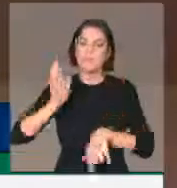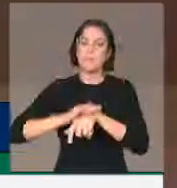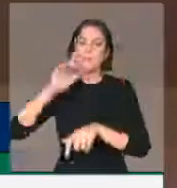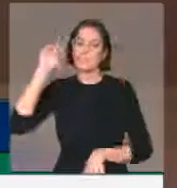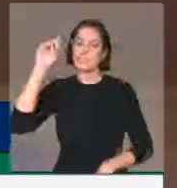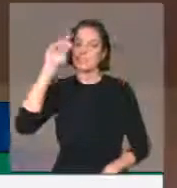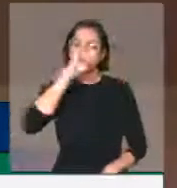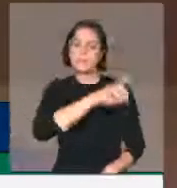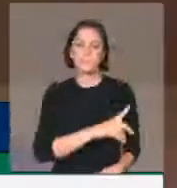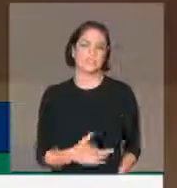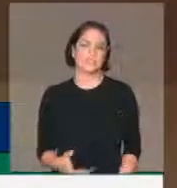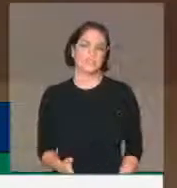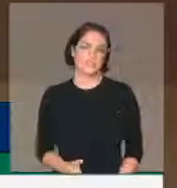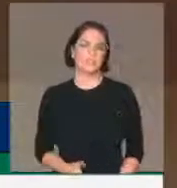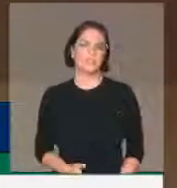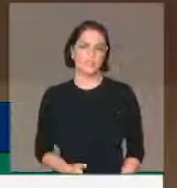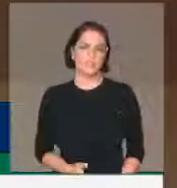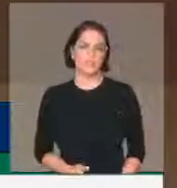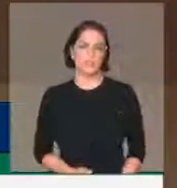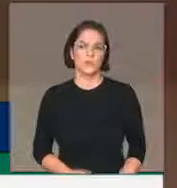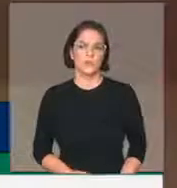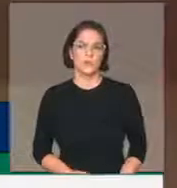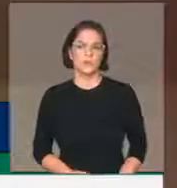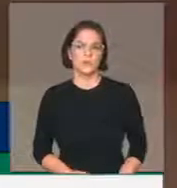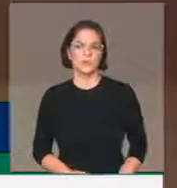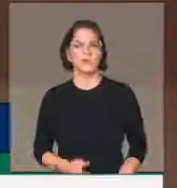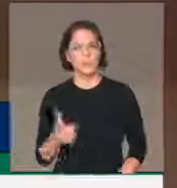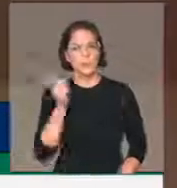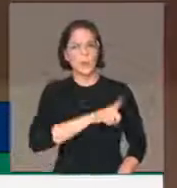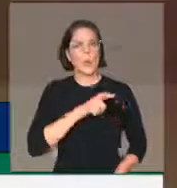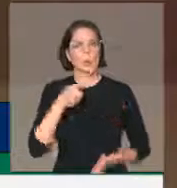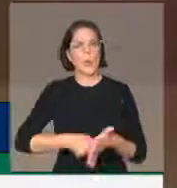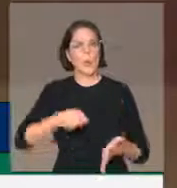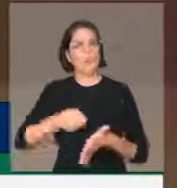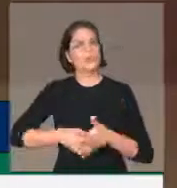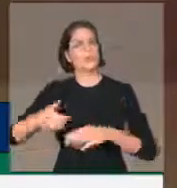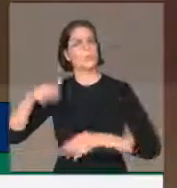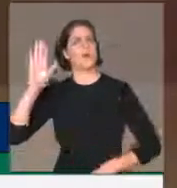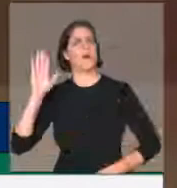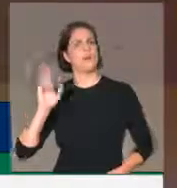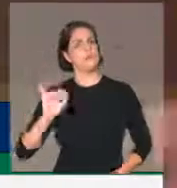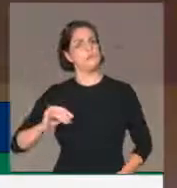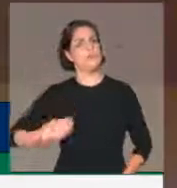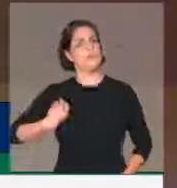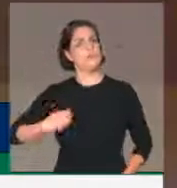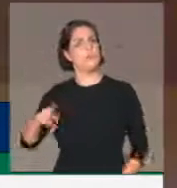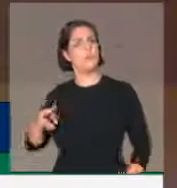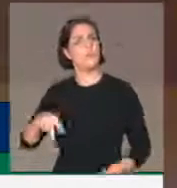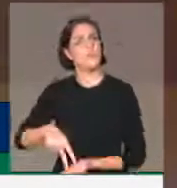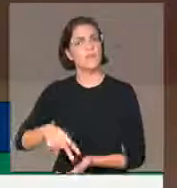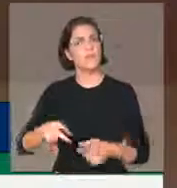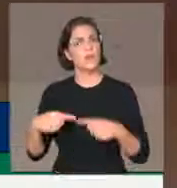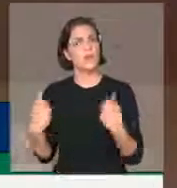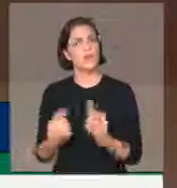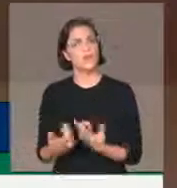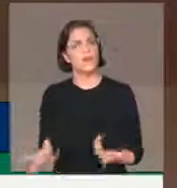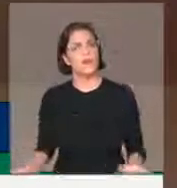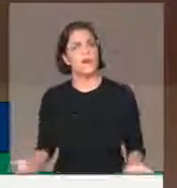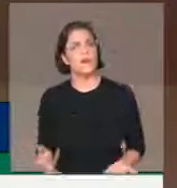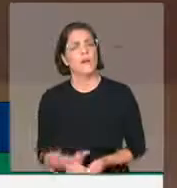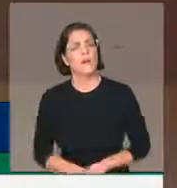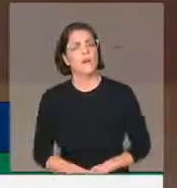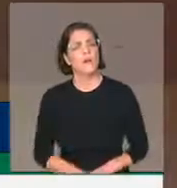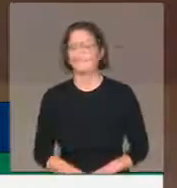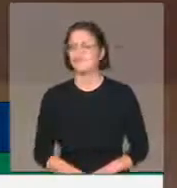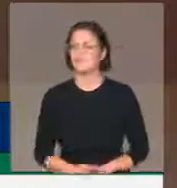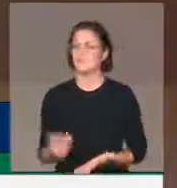para ser feita e muito mais combativa da parte da oposição se nós pudéssemos estar aí. Portanto, é uma sequência de